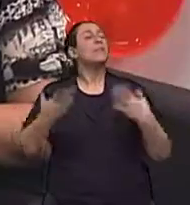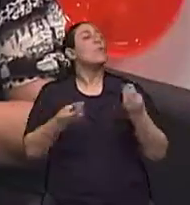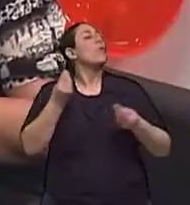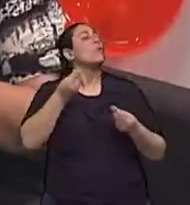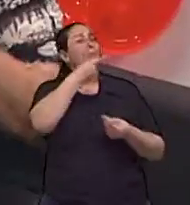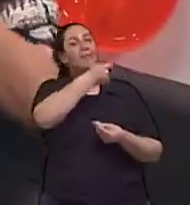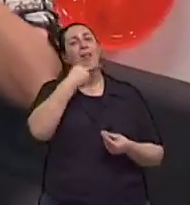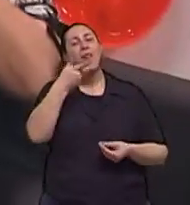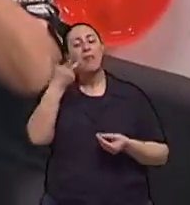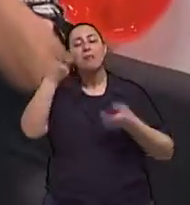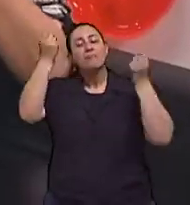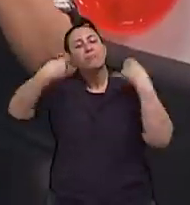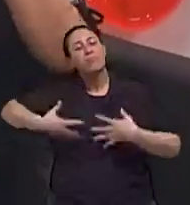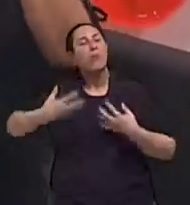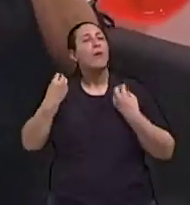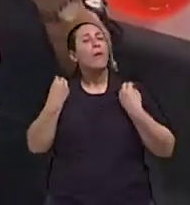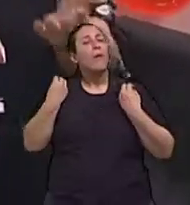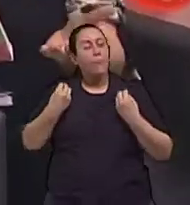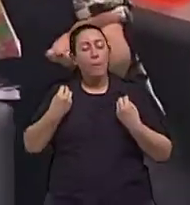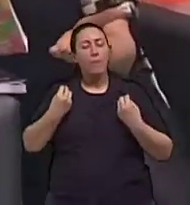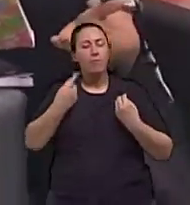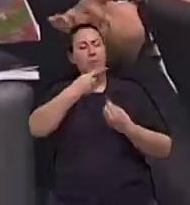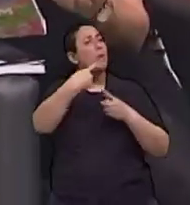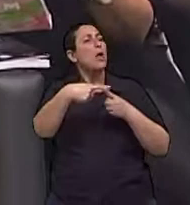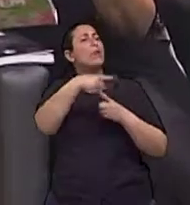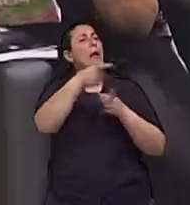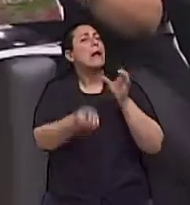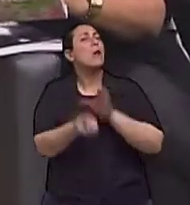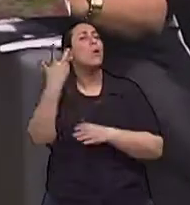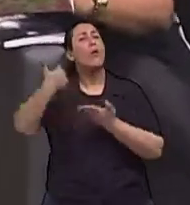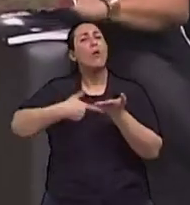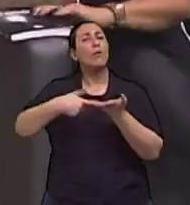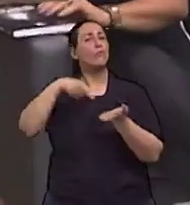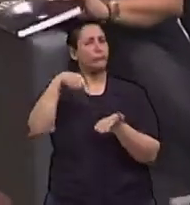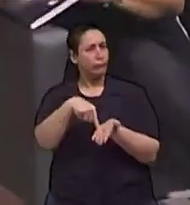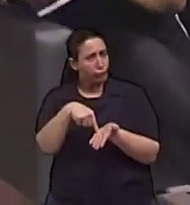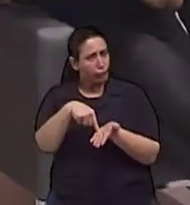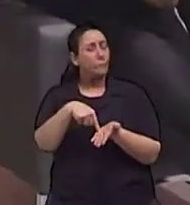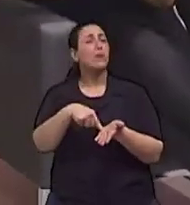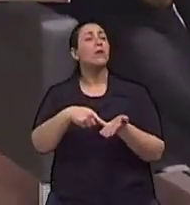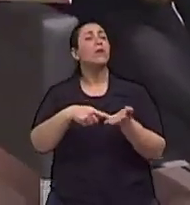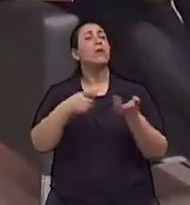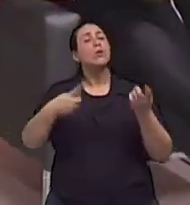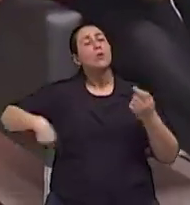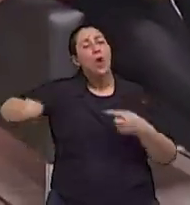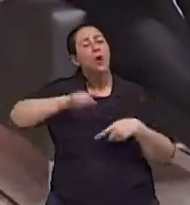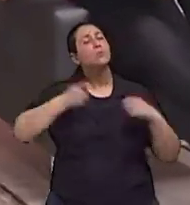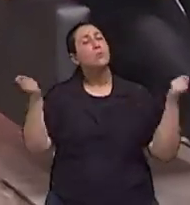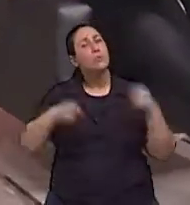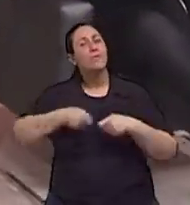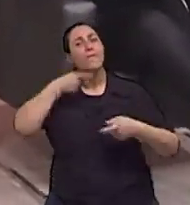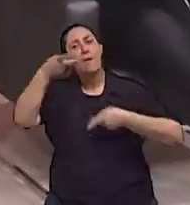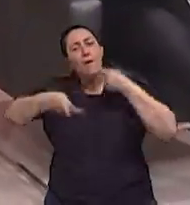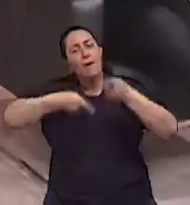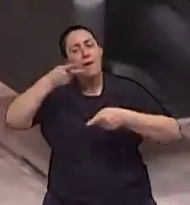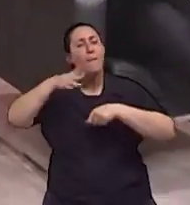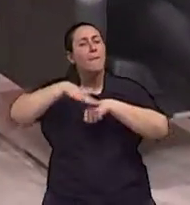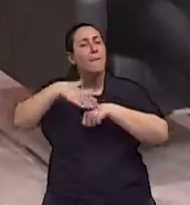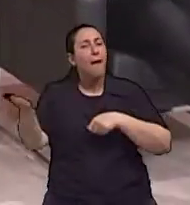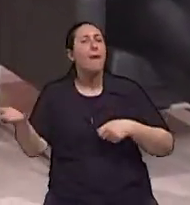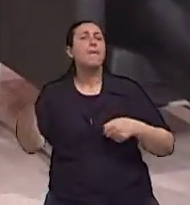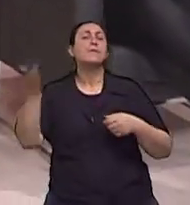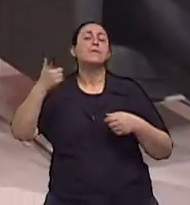iniciativa de fazer um livro para que a gente pudesse falar mais sobre a questão